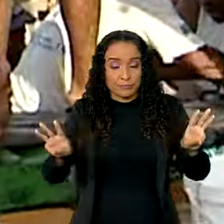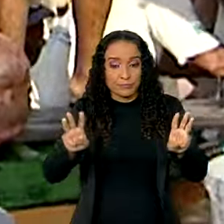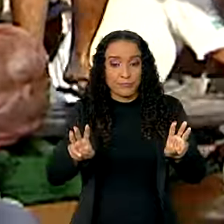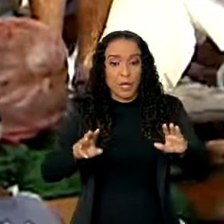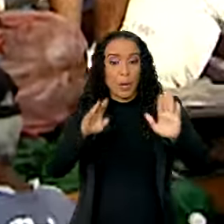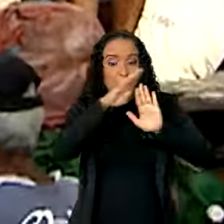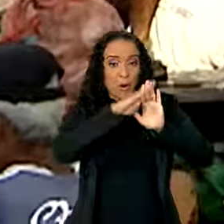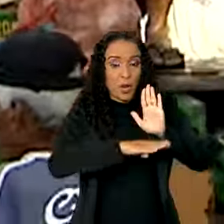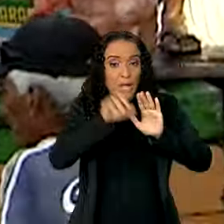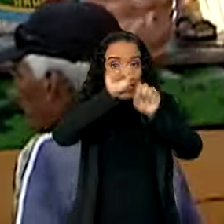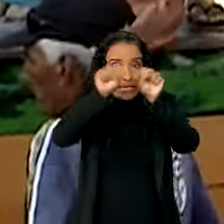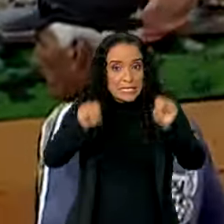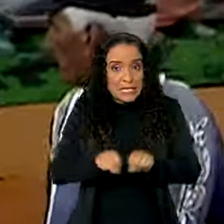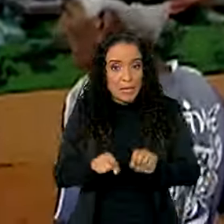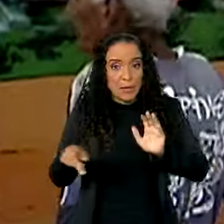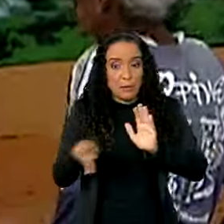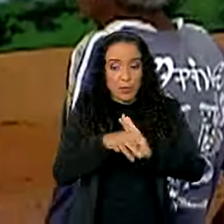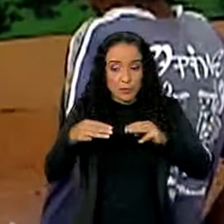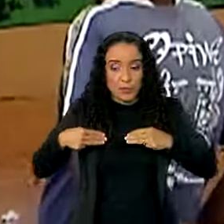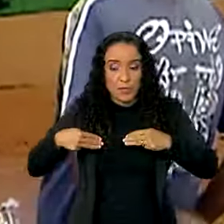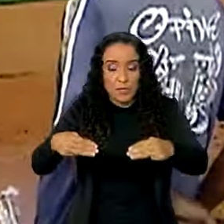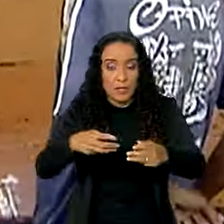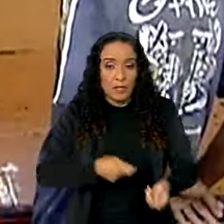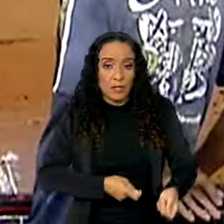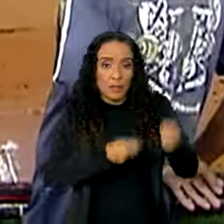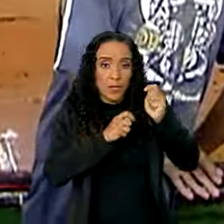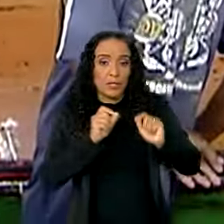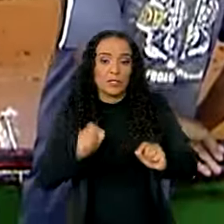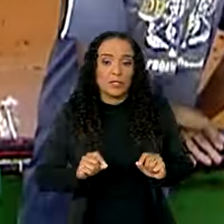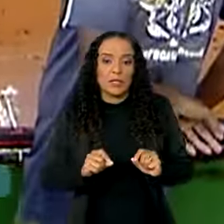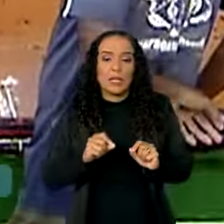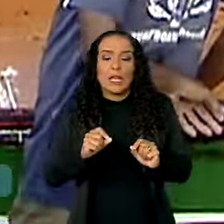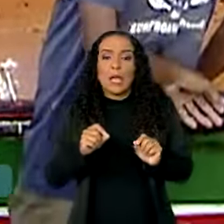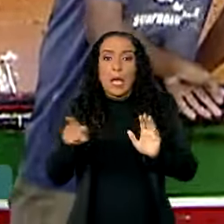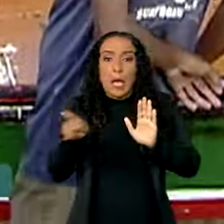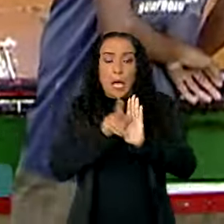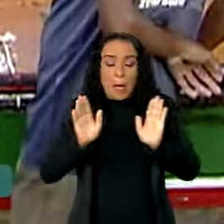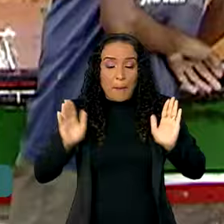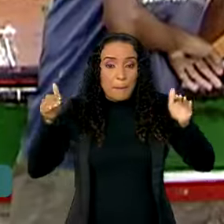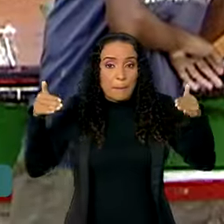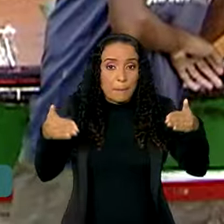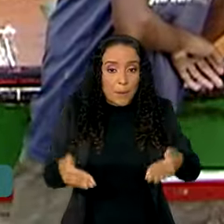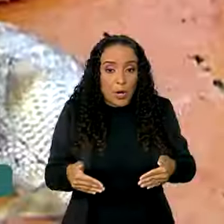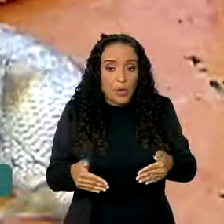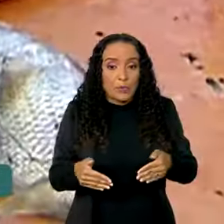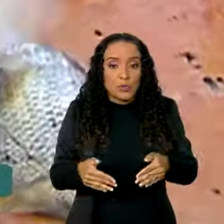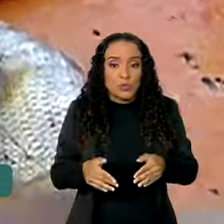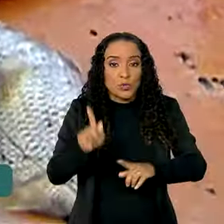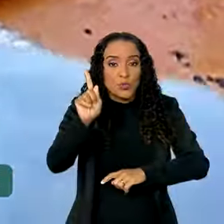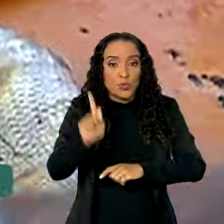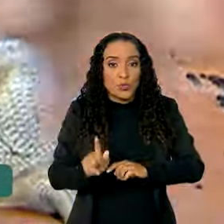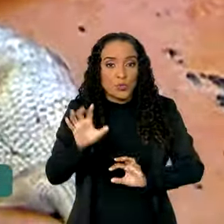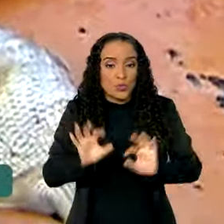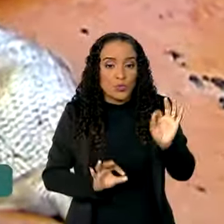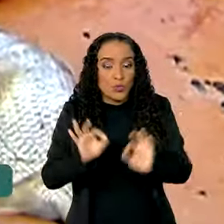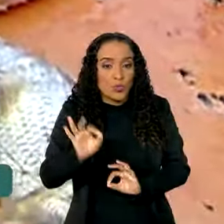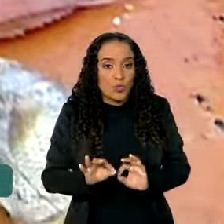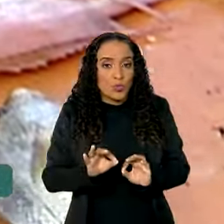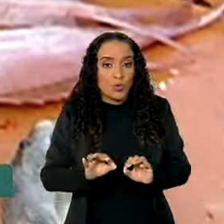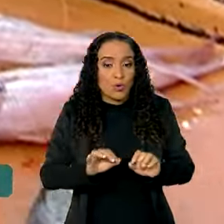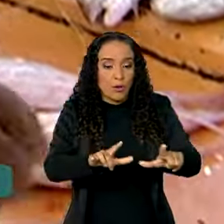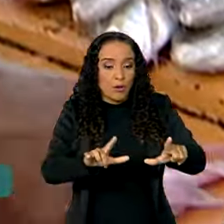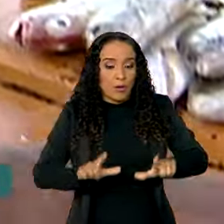sistema do Ministério da Pesca que é específico para o gerenciamento da licença do pescador